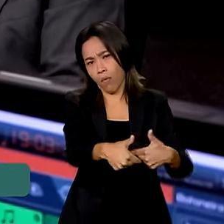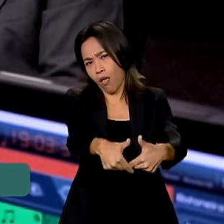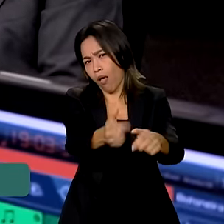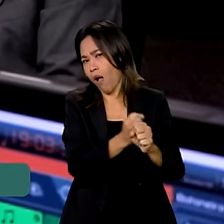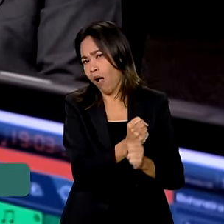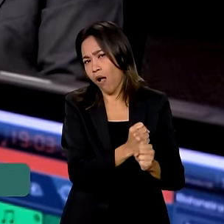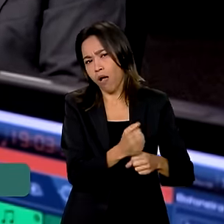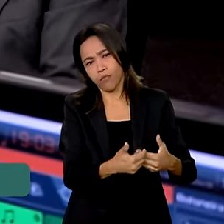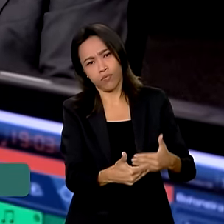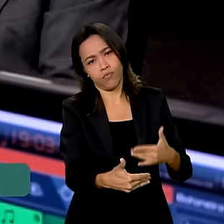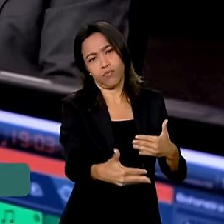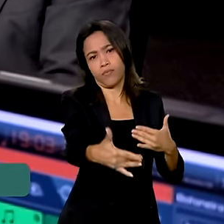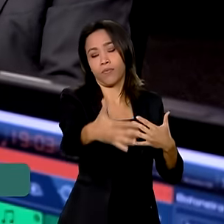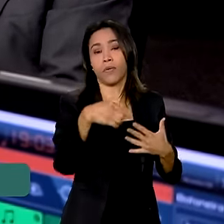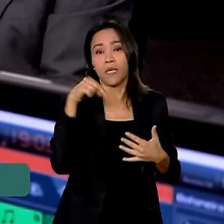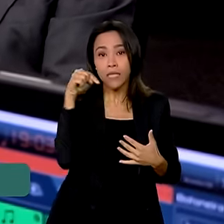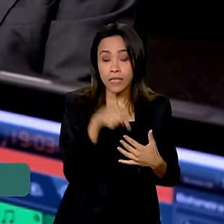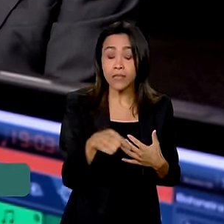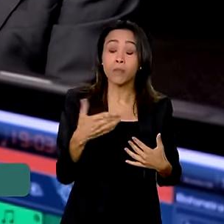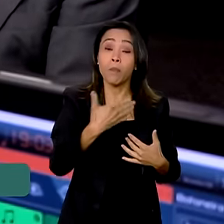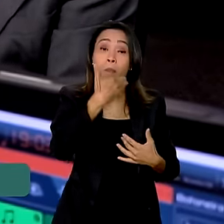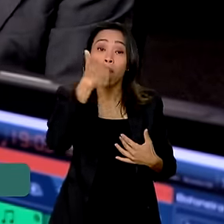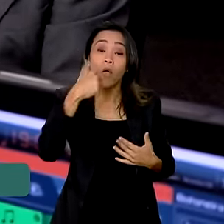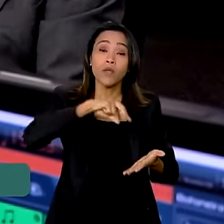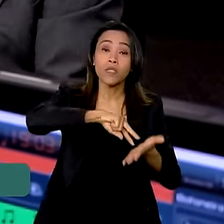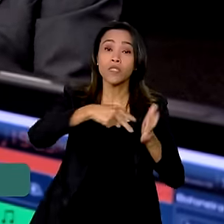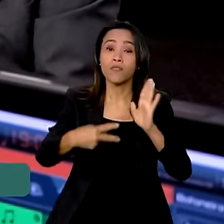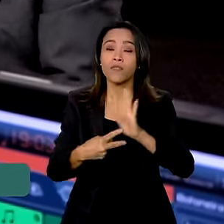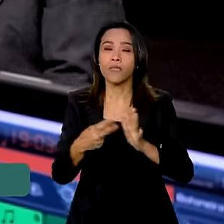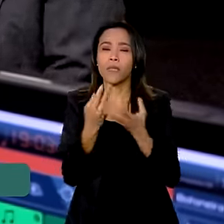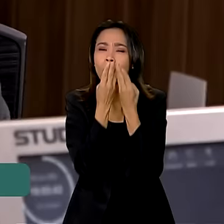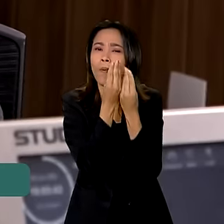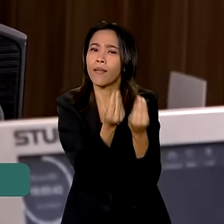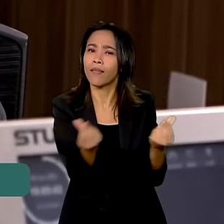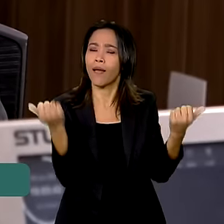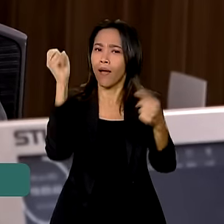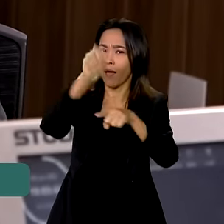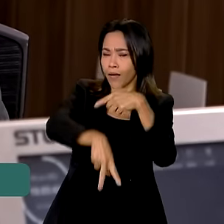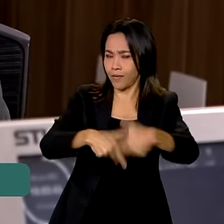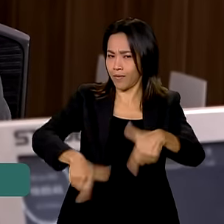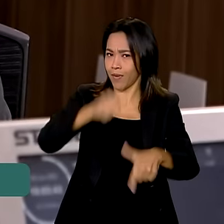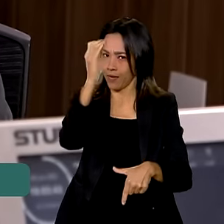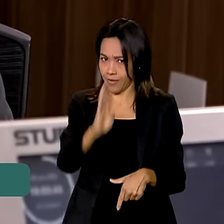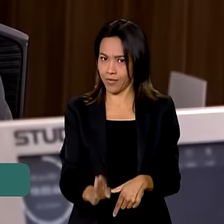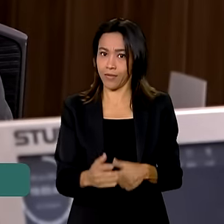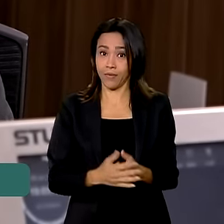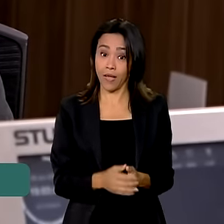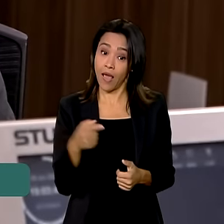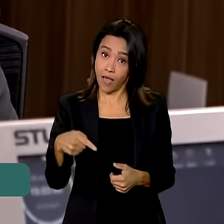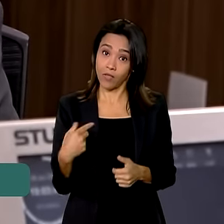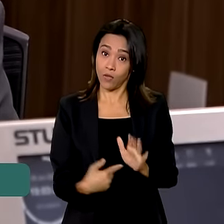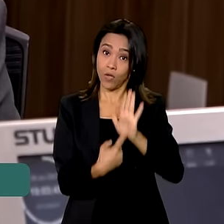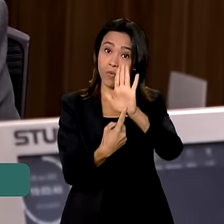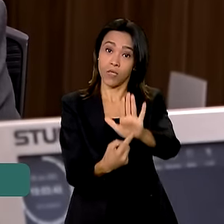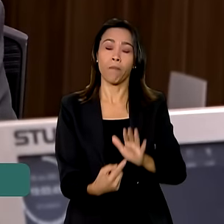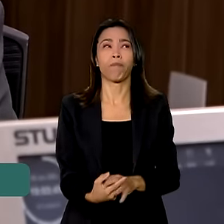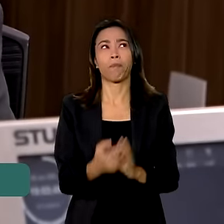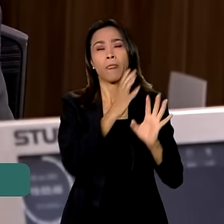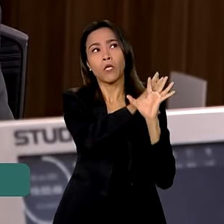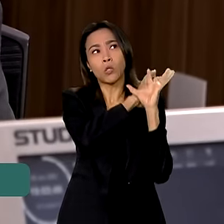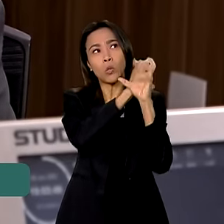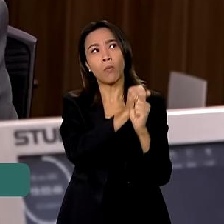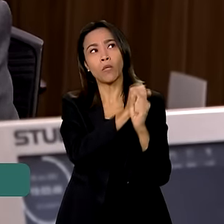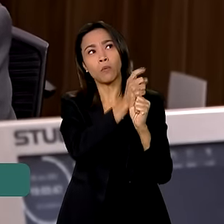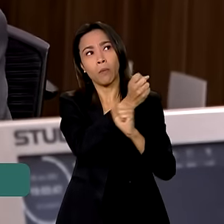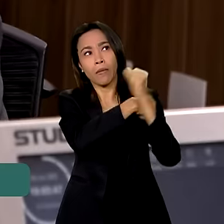sinaliza uma melhoria da qualidade do mercado de trabalho brasileiro. Isso é por isso que eu queria destacar. E somando ano passado, este